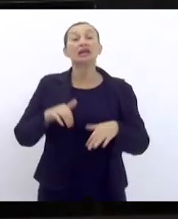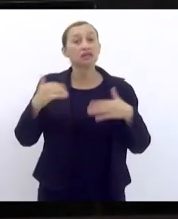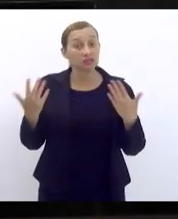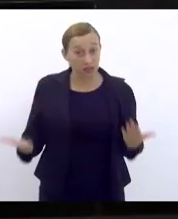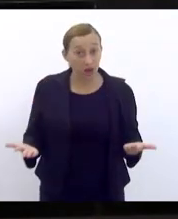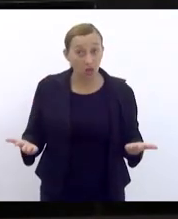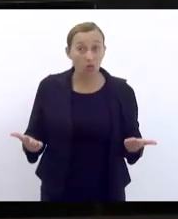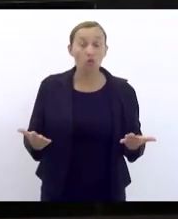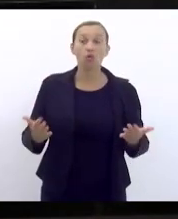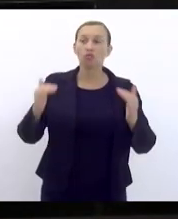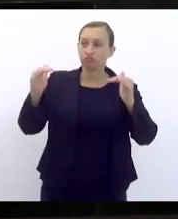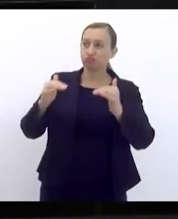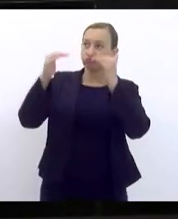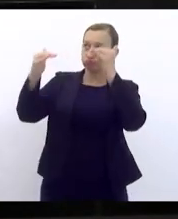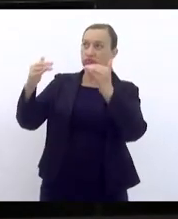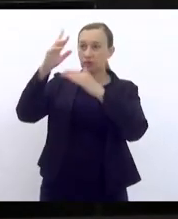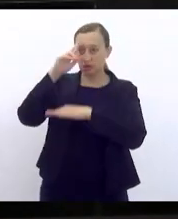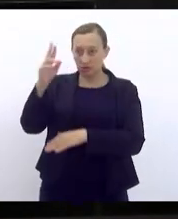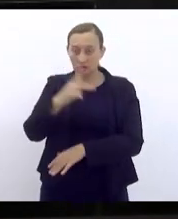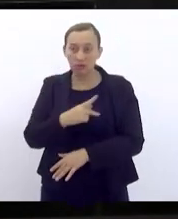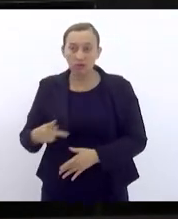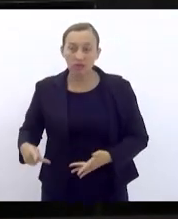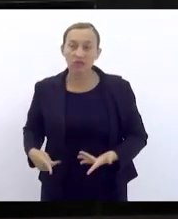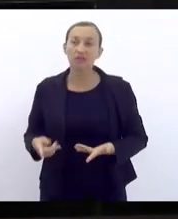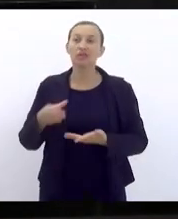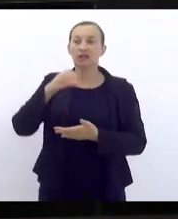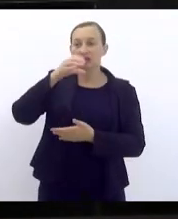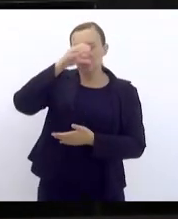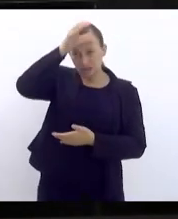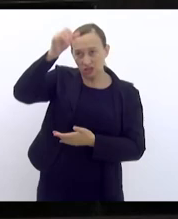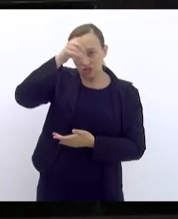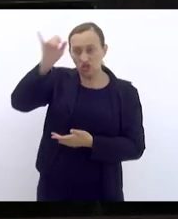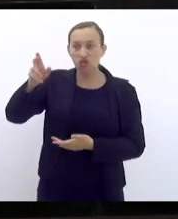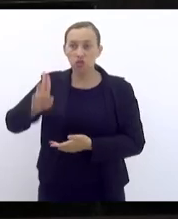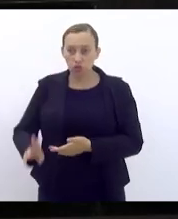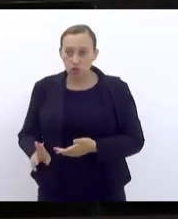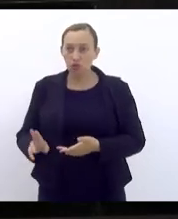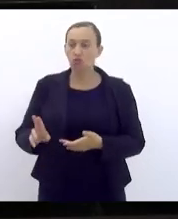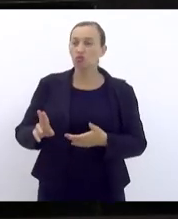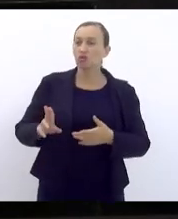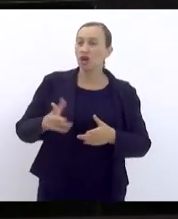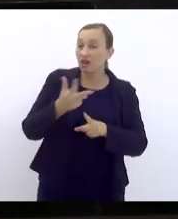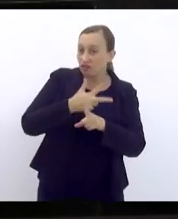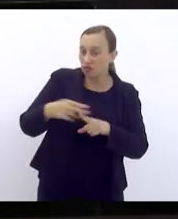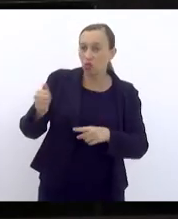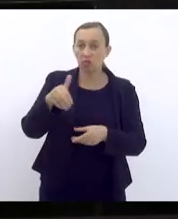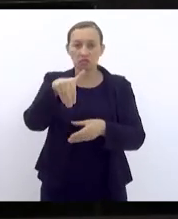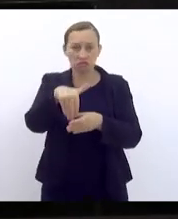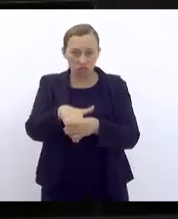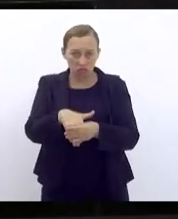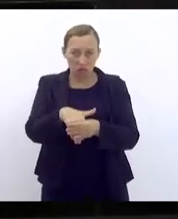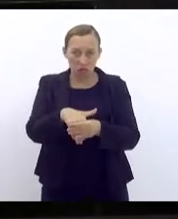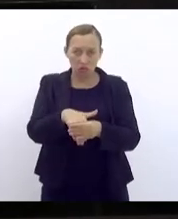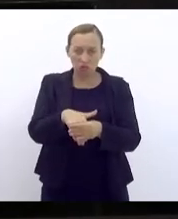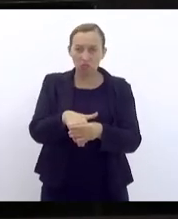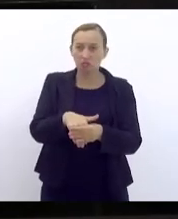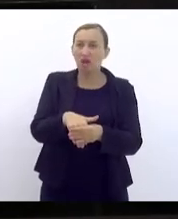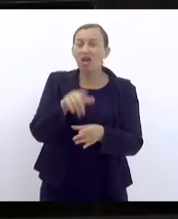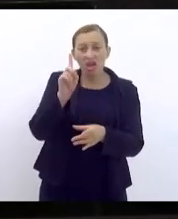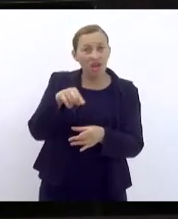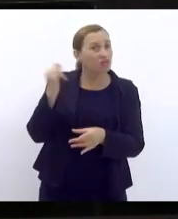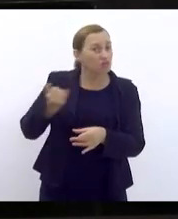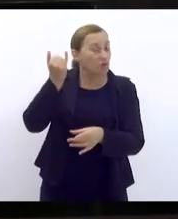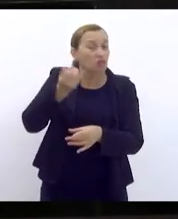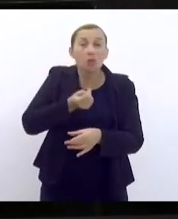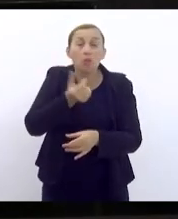quando a vossa excelência lembra, deputada Tiaju, a conquista do voto, isso é muito relevante. Pouca